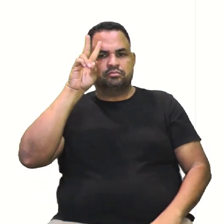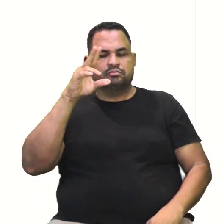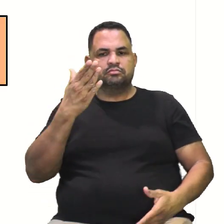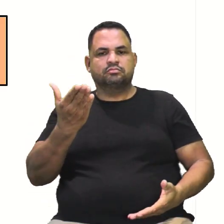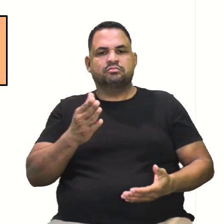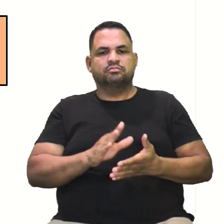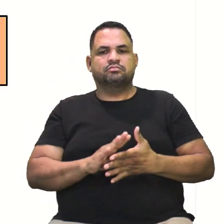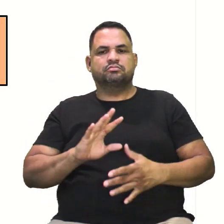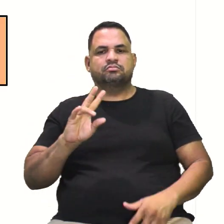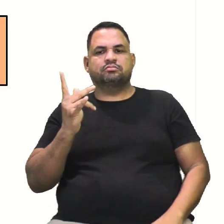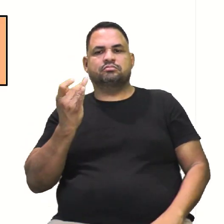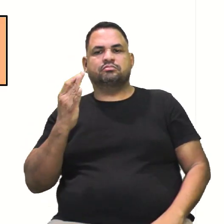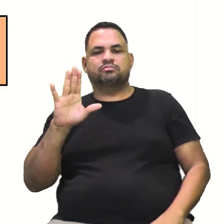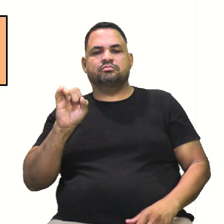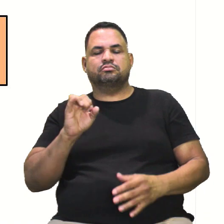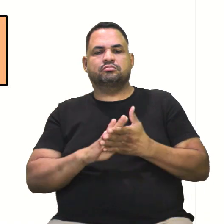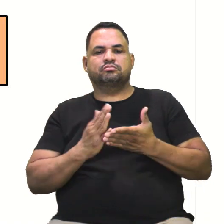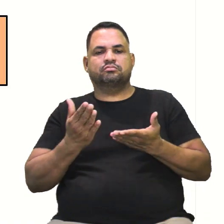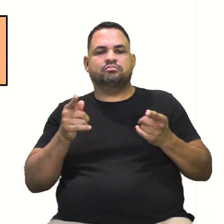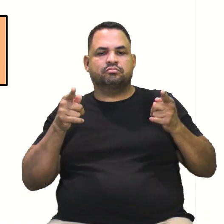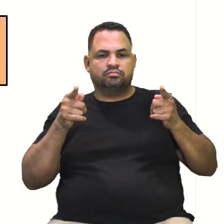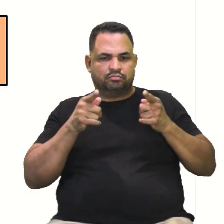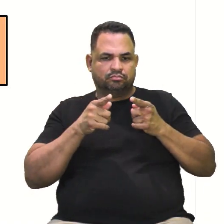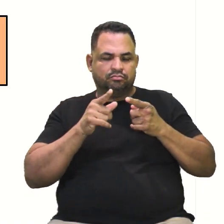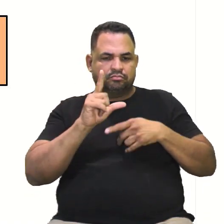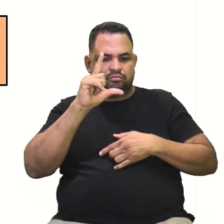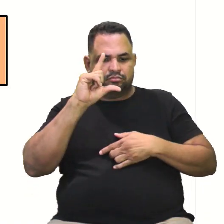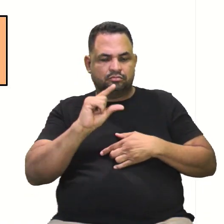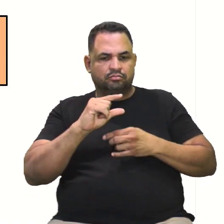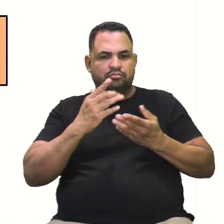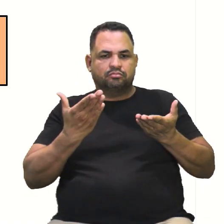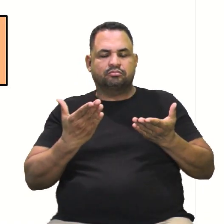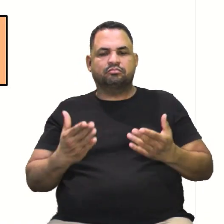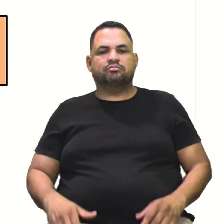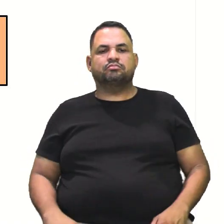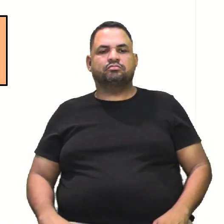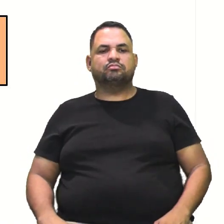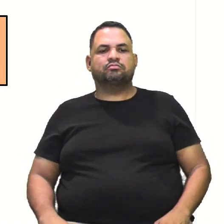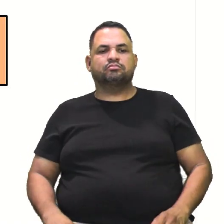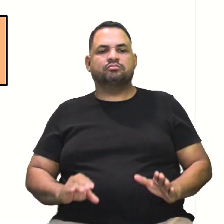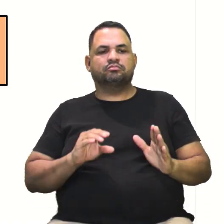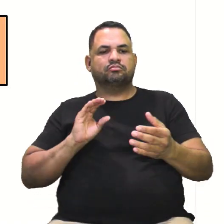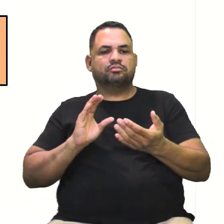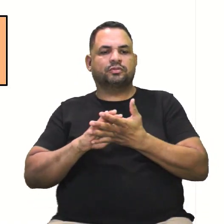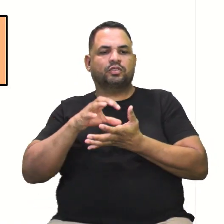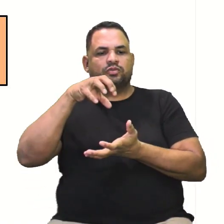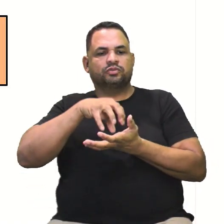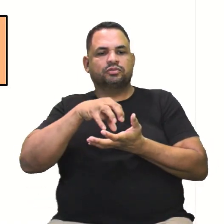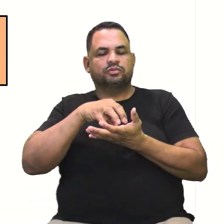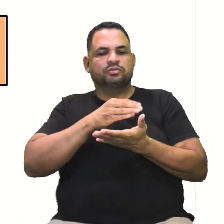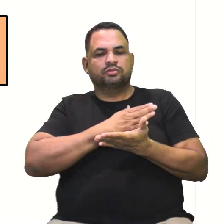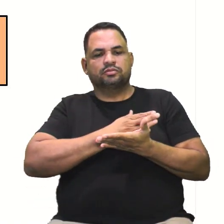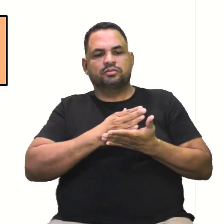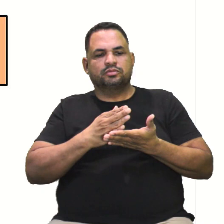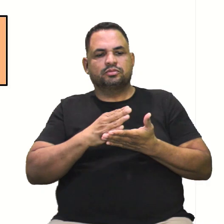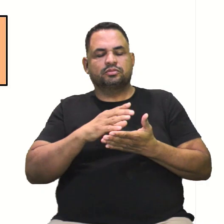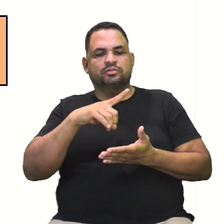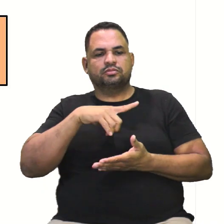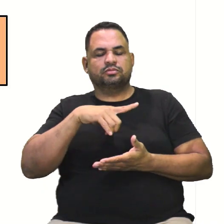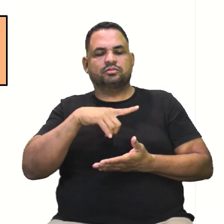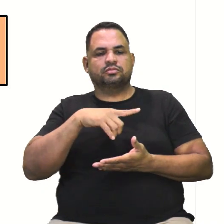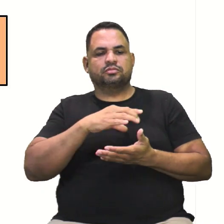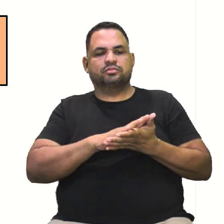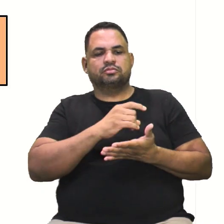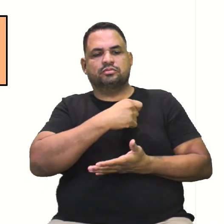As equações da hipérbole são, a gente, de forma reduzida, a gente está trabalhando elas, né? Com centro na origem, a gente tem a